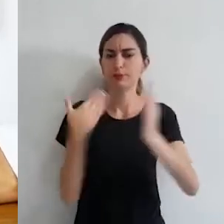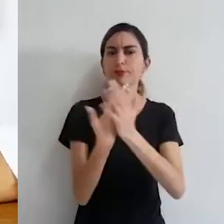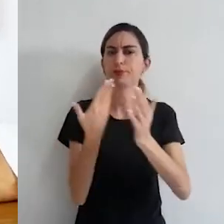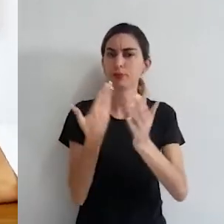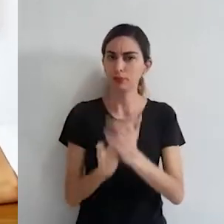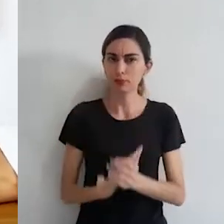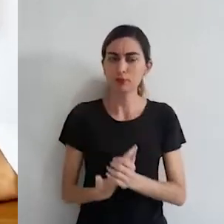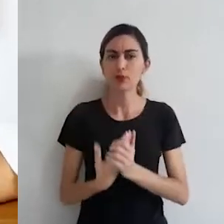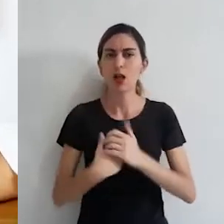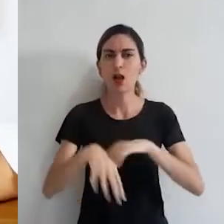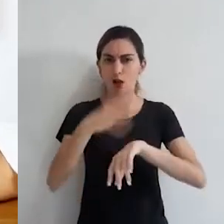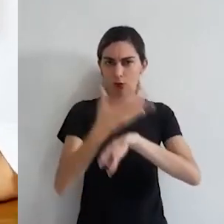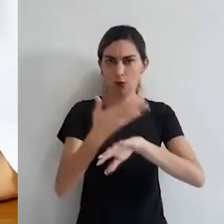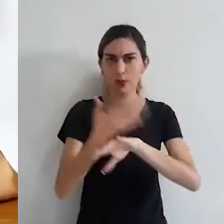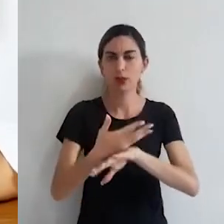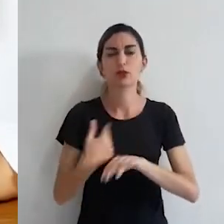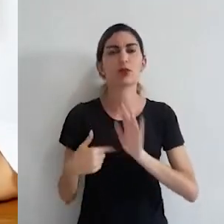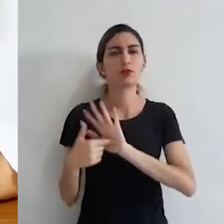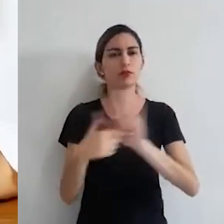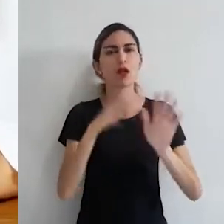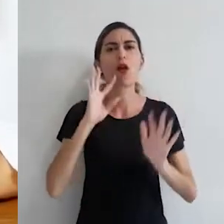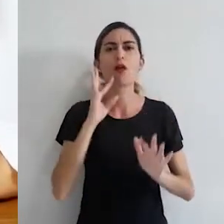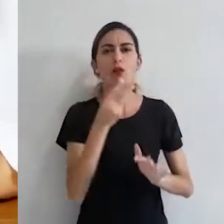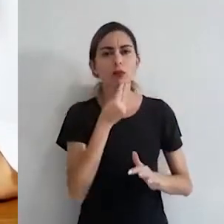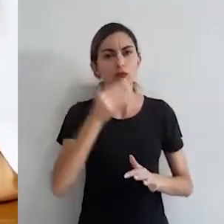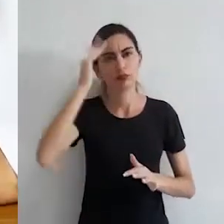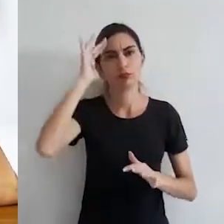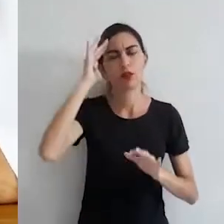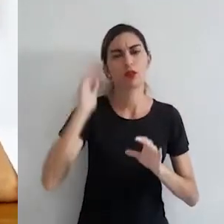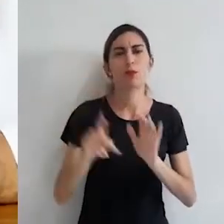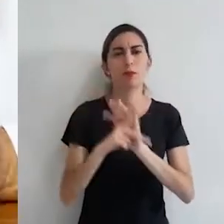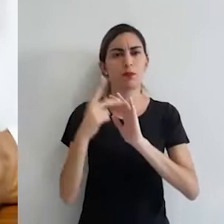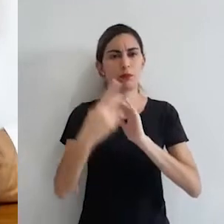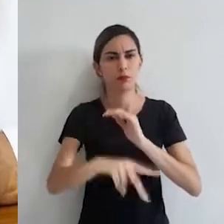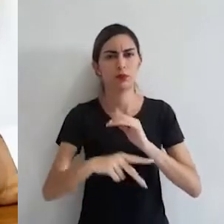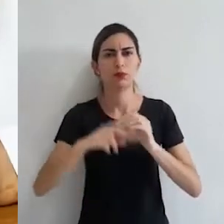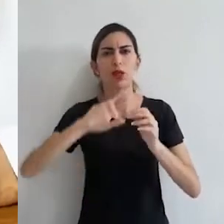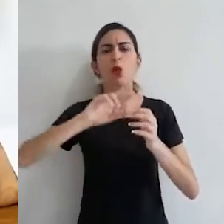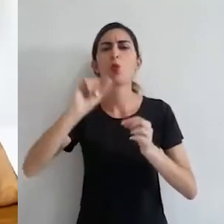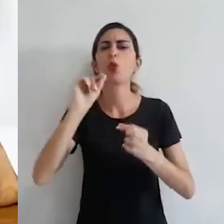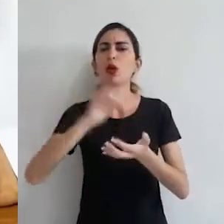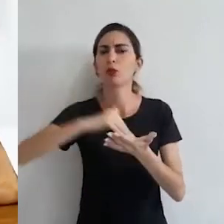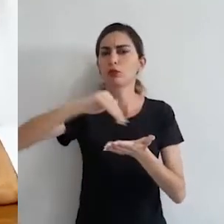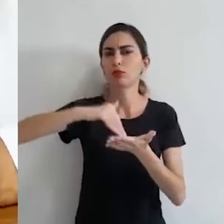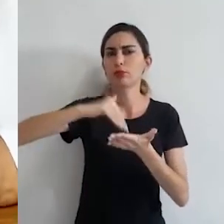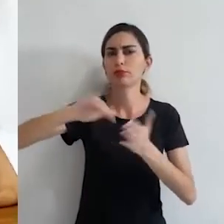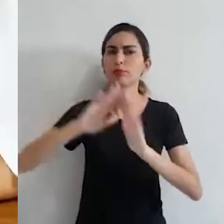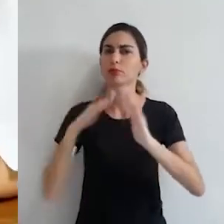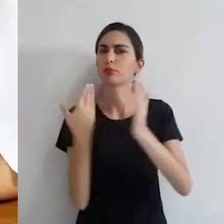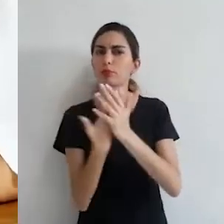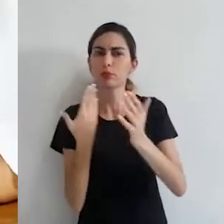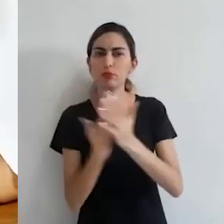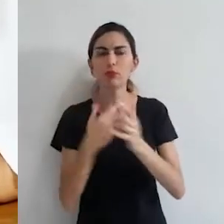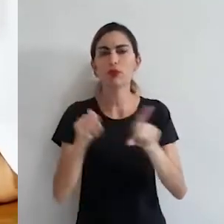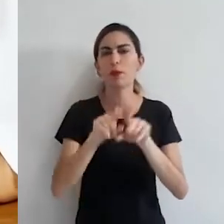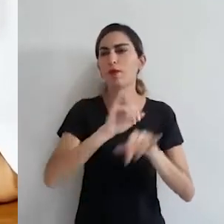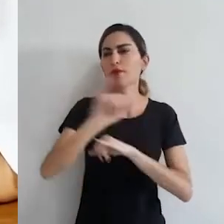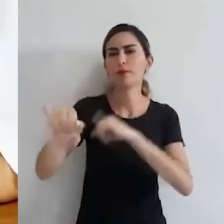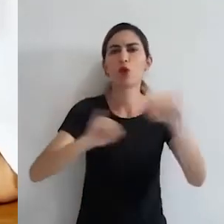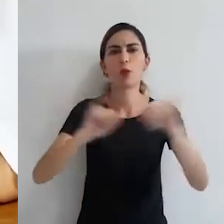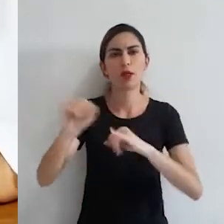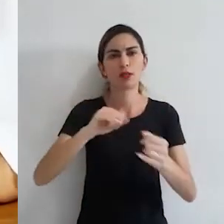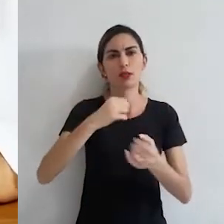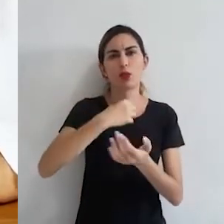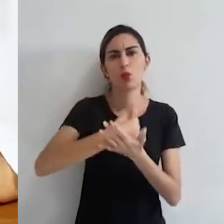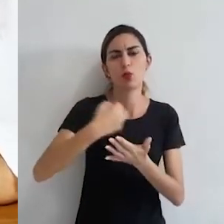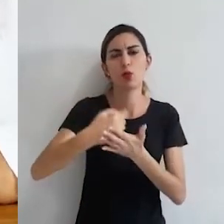competência, você irá compreender aspectos relativos às atribuições do secretário escolar e ainda informações sobre o arquivo